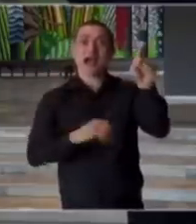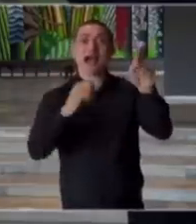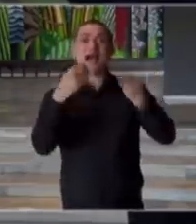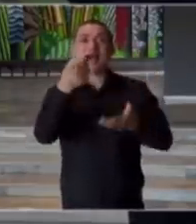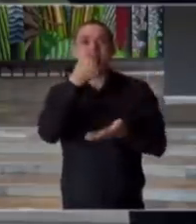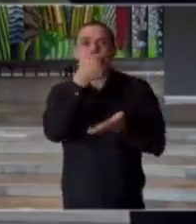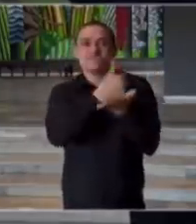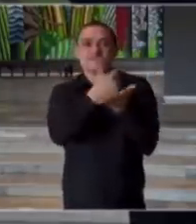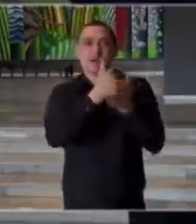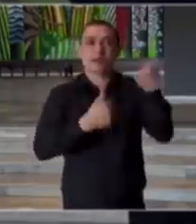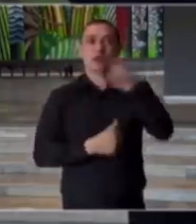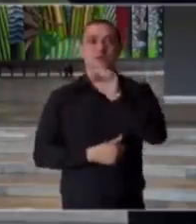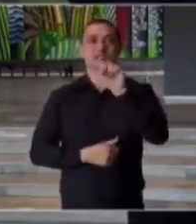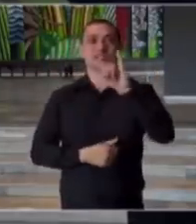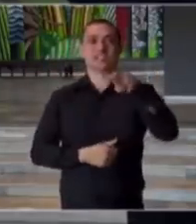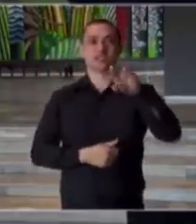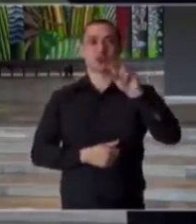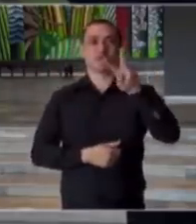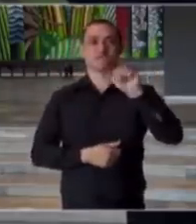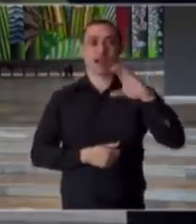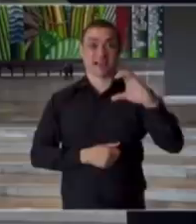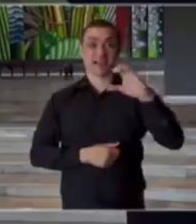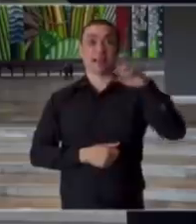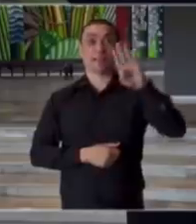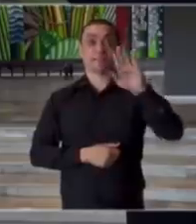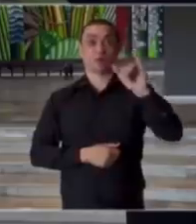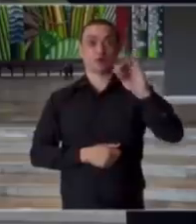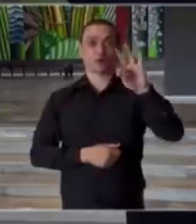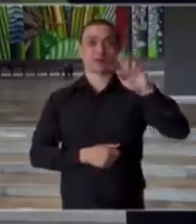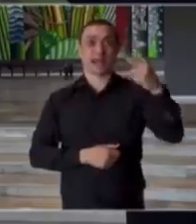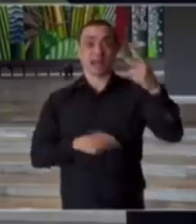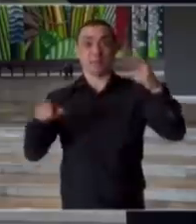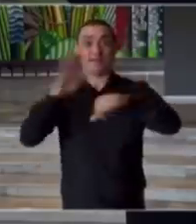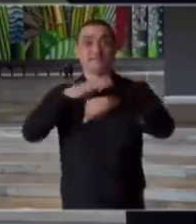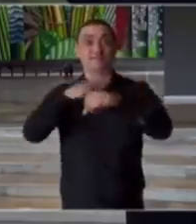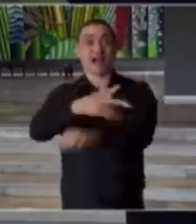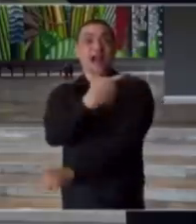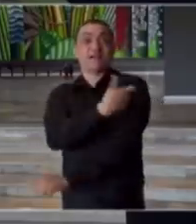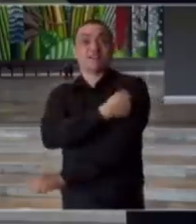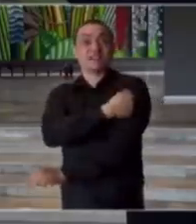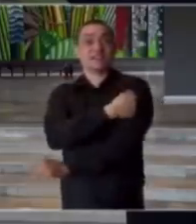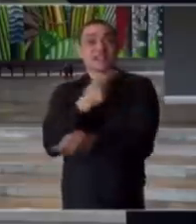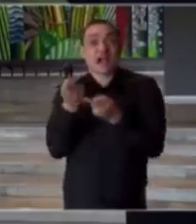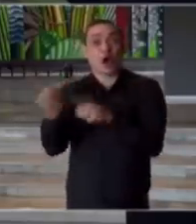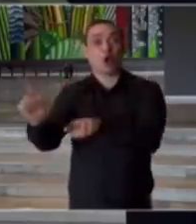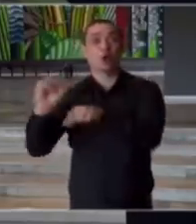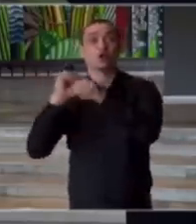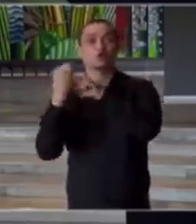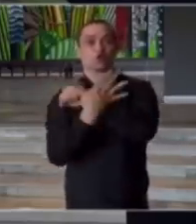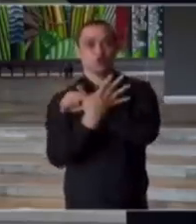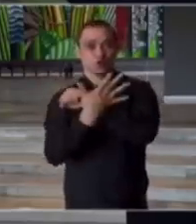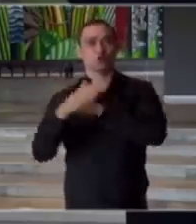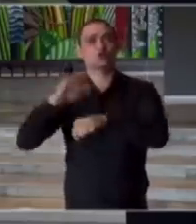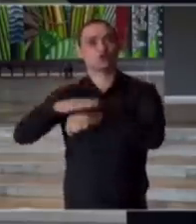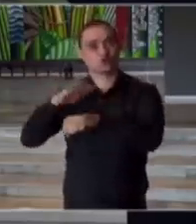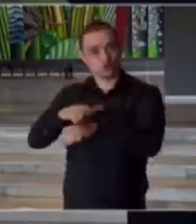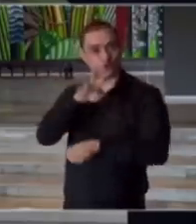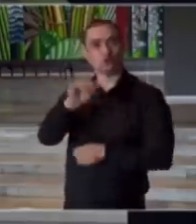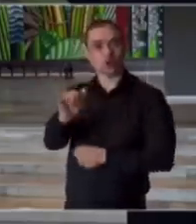farmacêutica Sinovac Biotec para a produção da vacina contra o coronavírus.